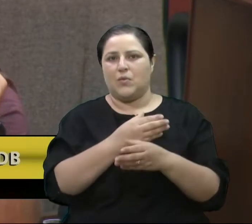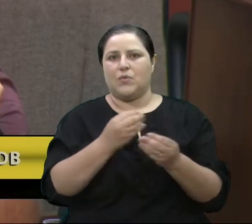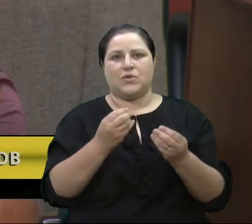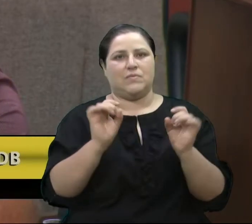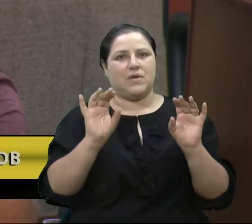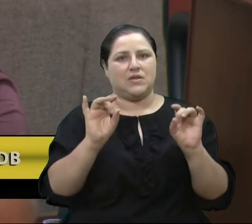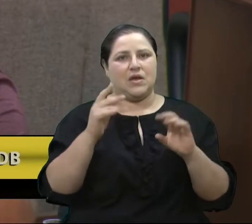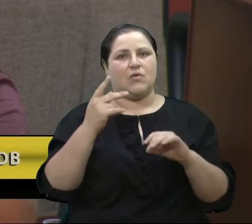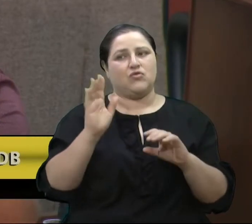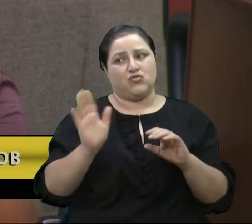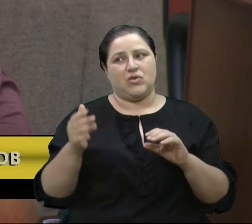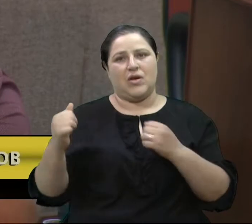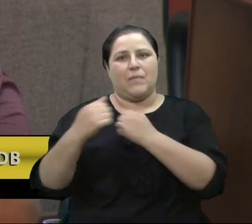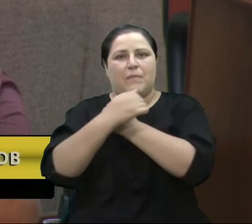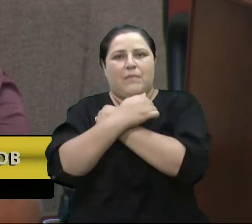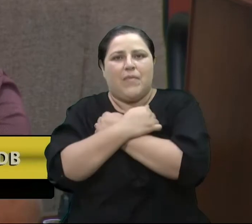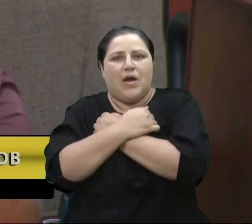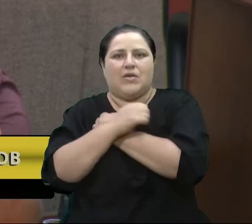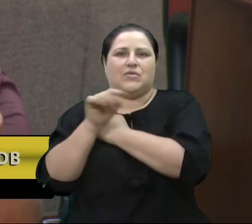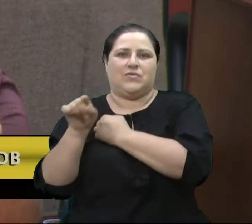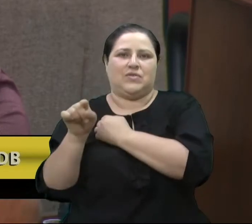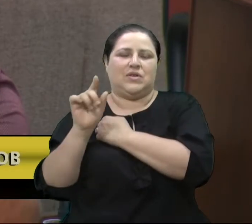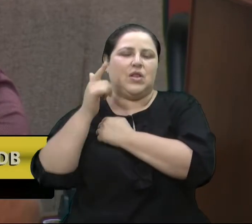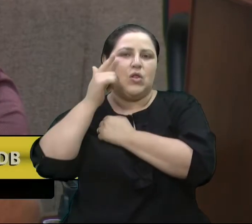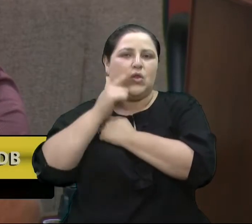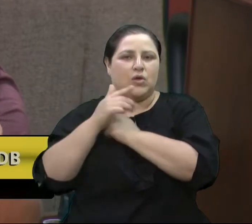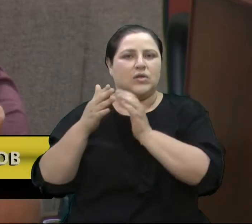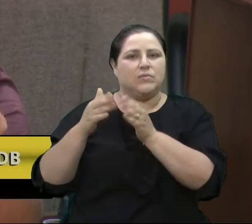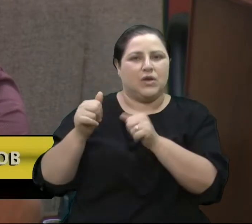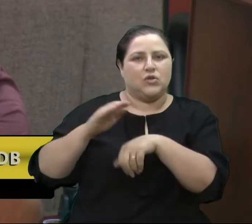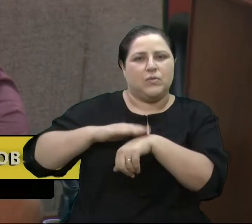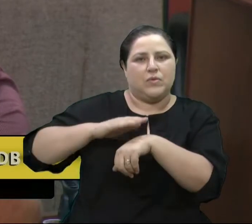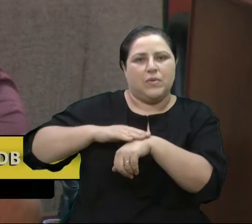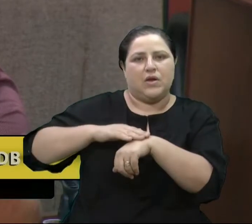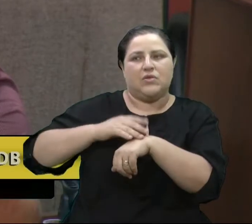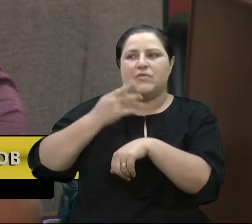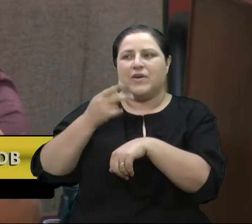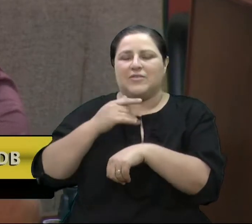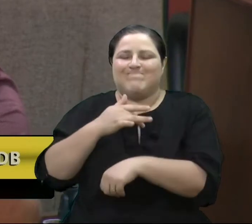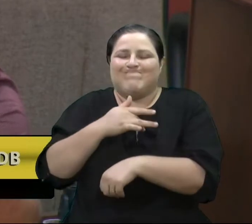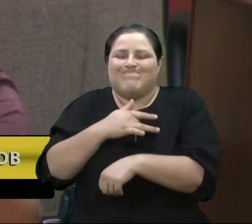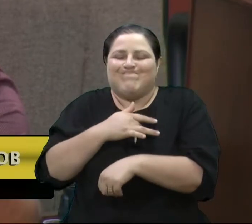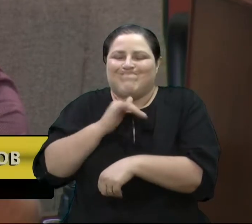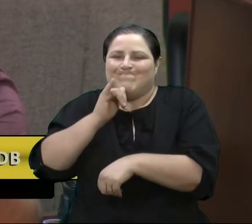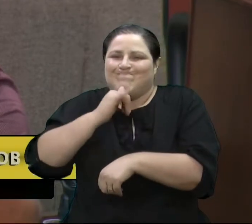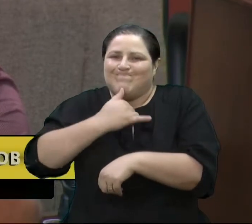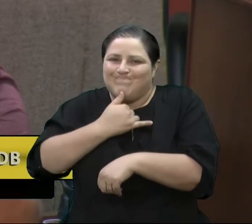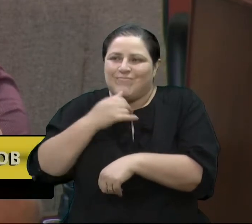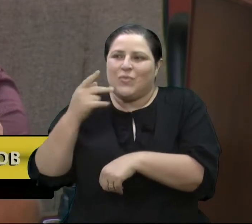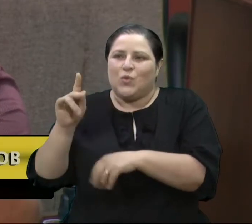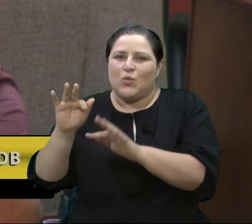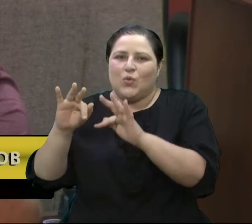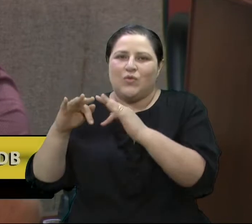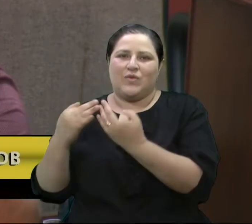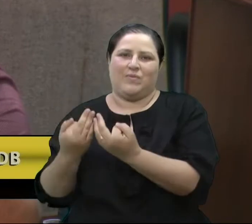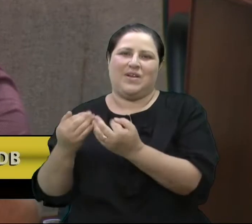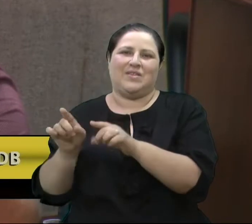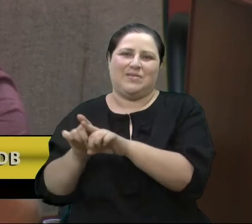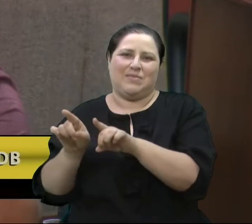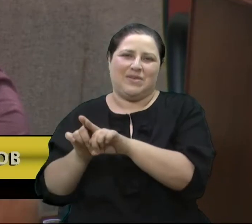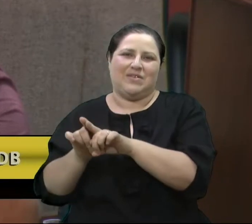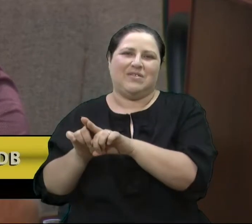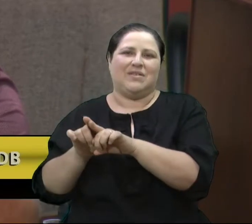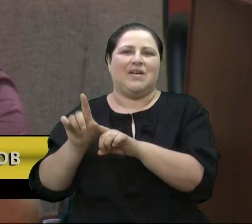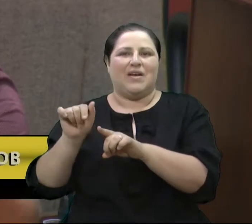dar um abraço e pedir a parte, vereador Lucas, para deixar o meu mais profundo sentimento ao senhor e a toda a sua família, porque, sem dúvida nenhuma, Caxias